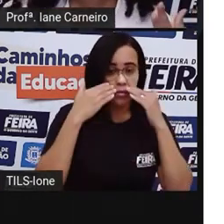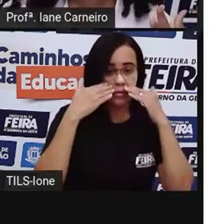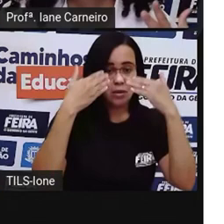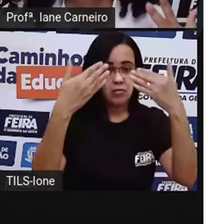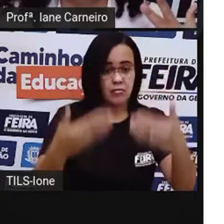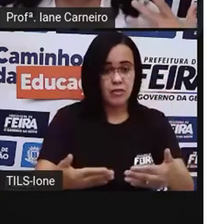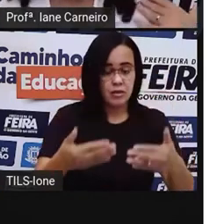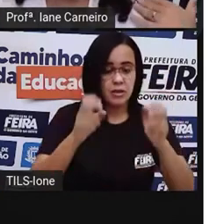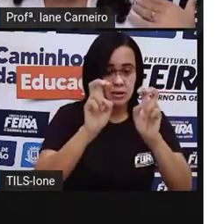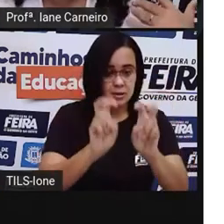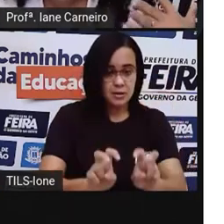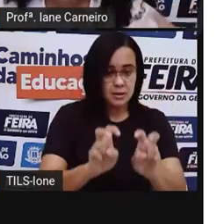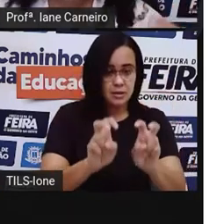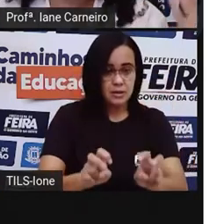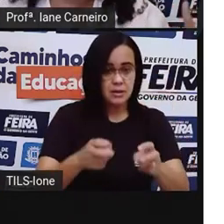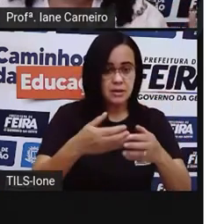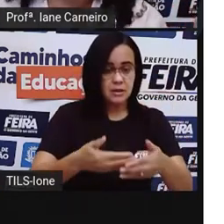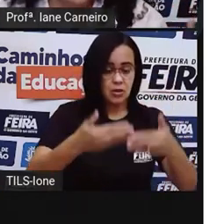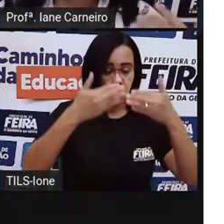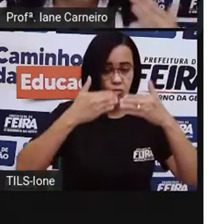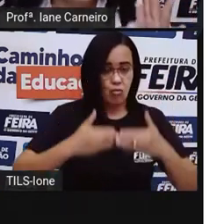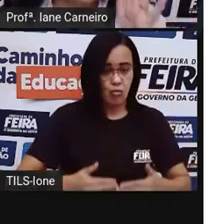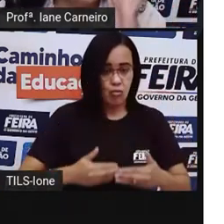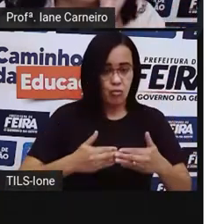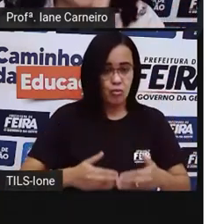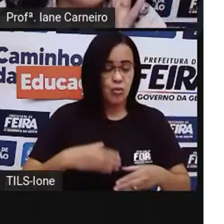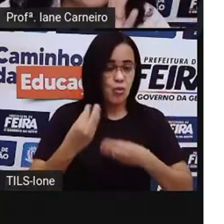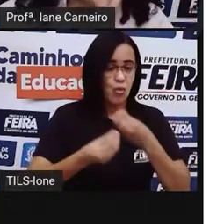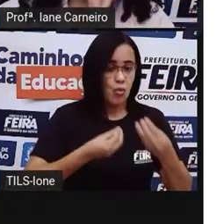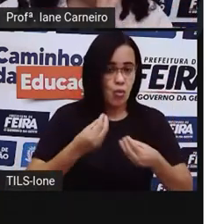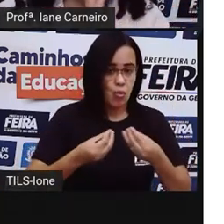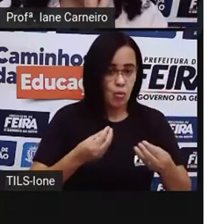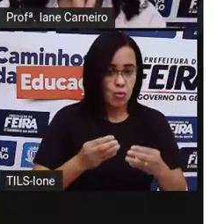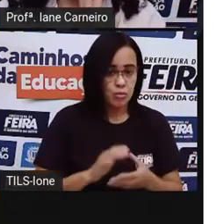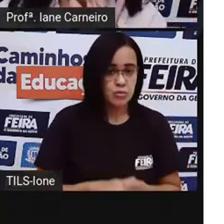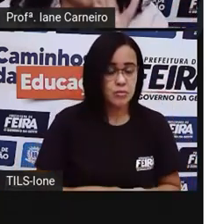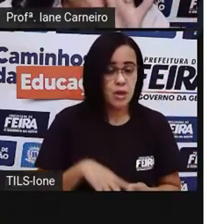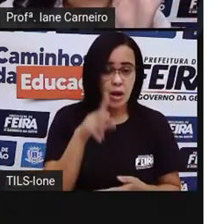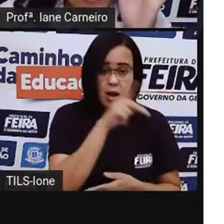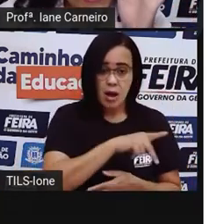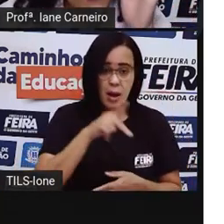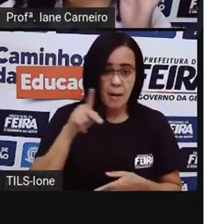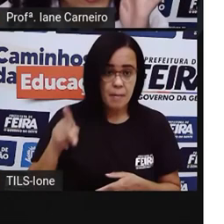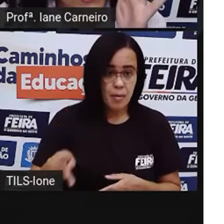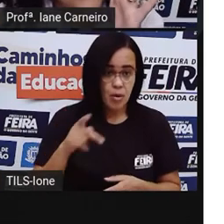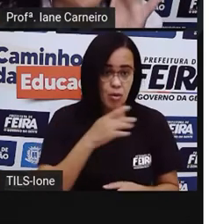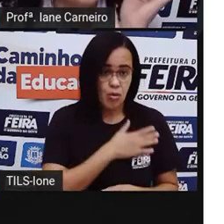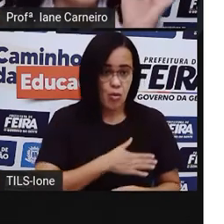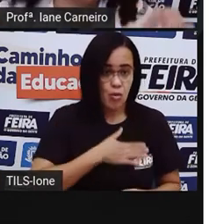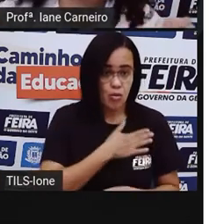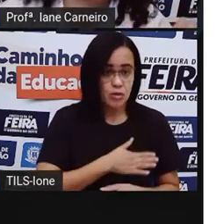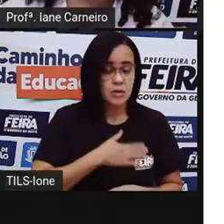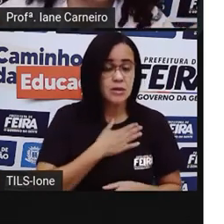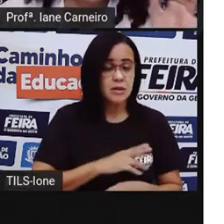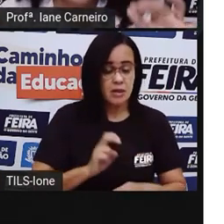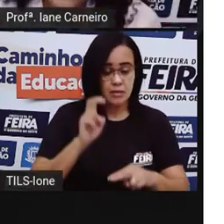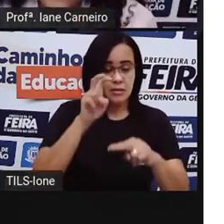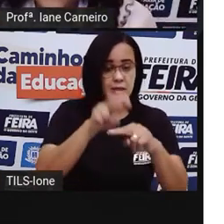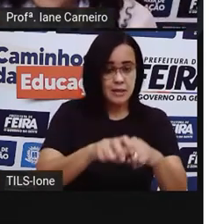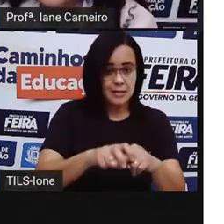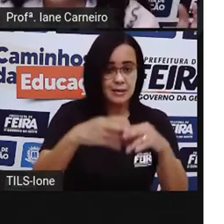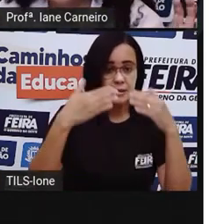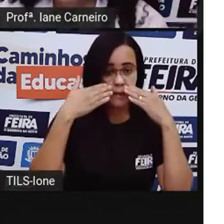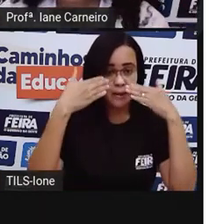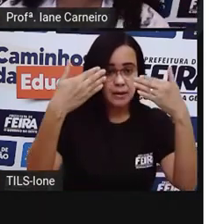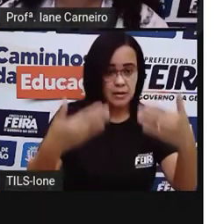ladinho, né? Quando a Pró estudava, Pró gostava de ficar no cantinho da parede, né? Eu gostava de sentar aqui na frente, no cantinho. Geralmente na